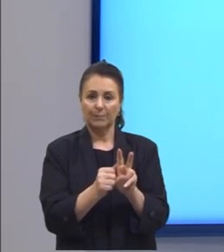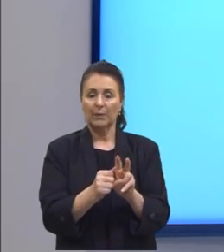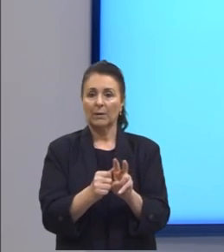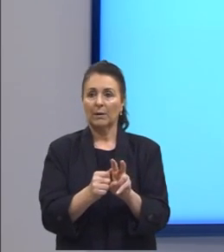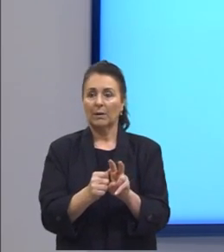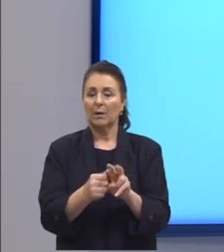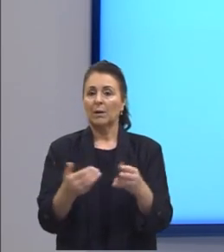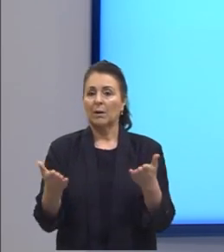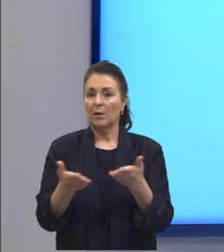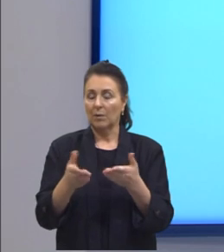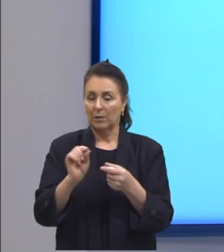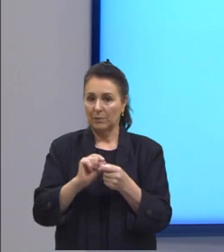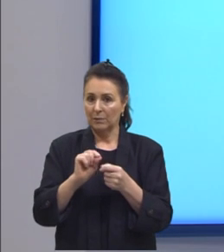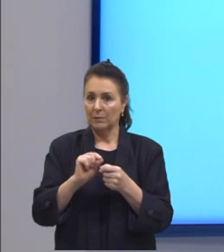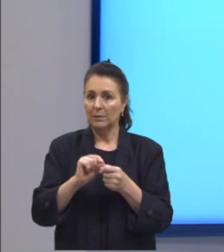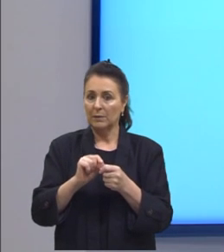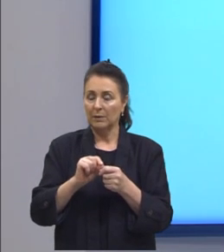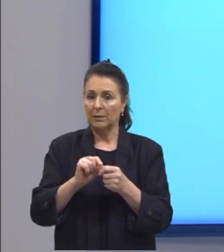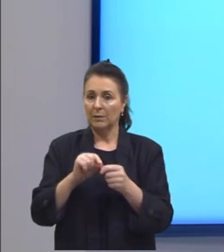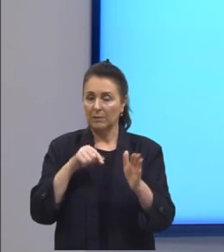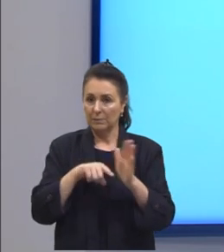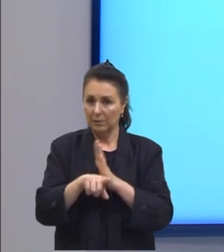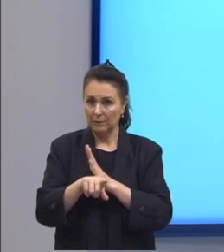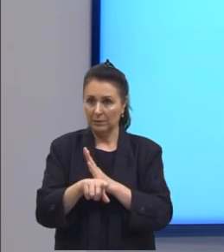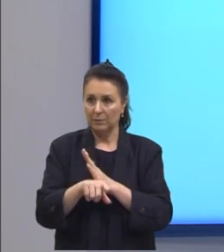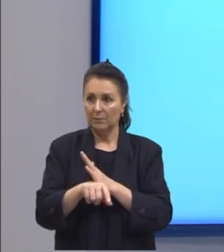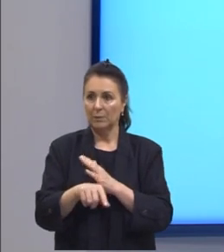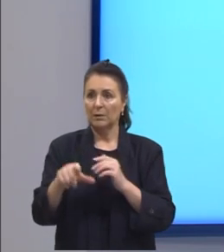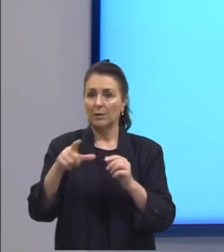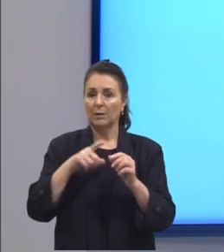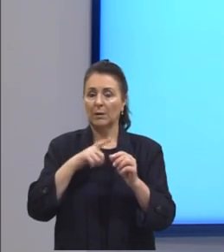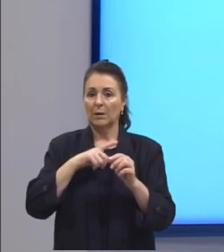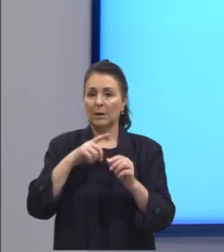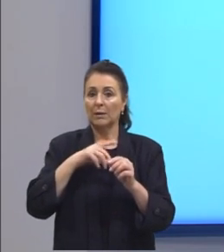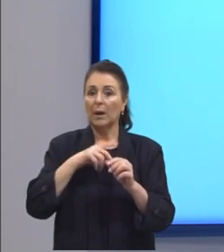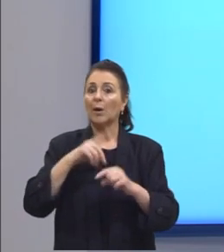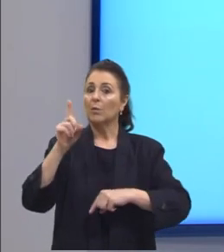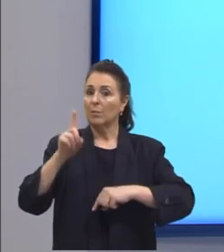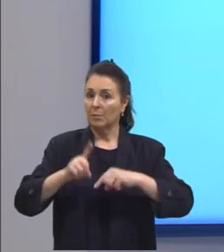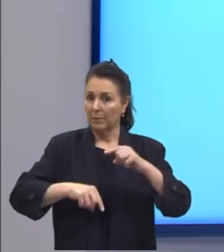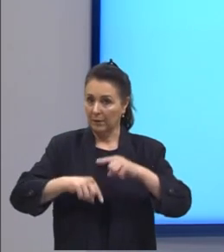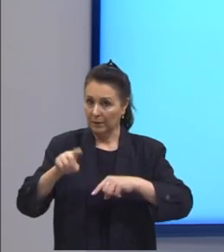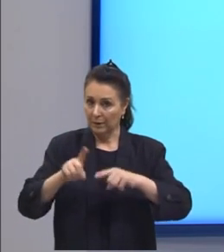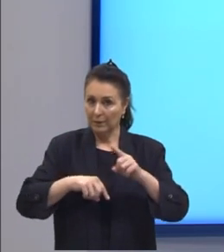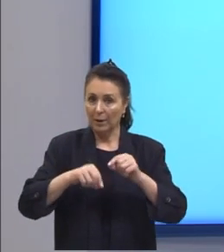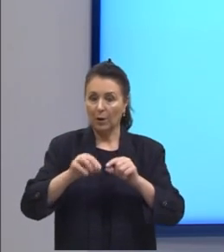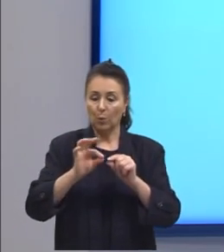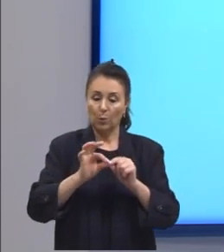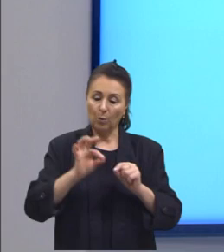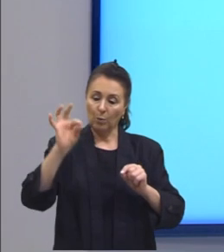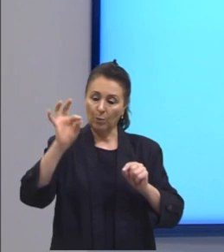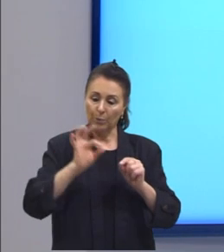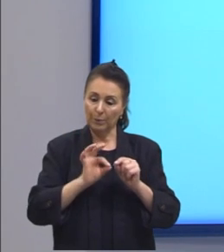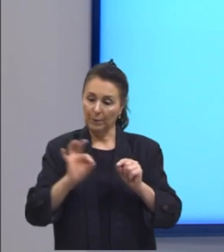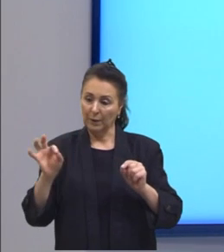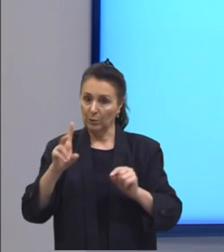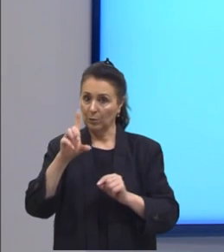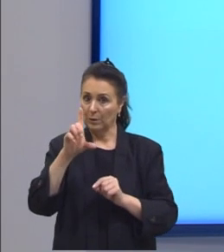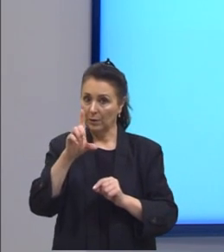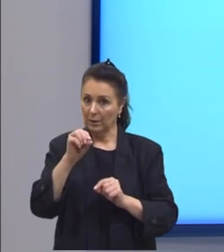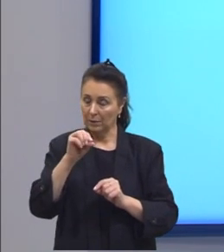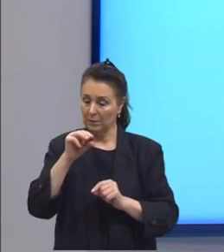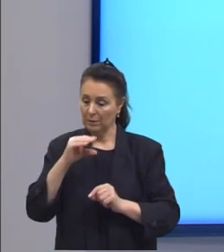resolver nossa questão temos um compasso o comprimento das hastes de 10 centímetros